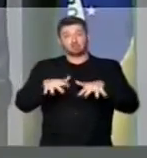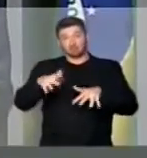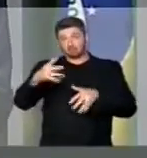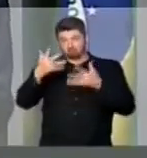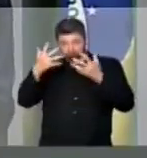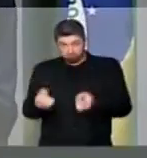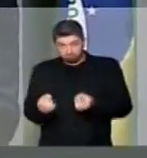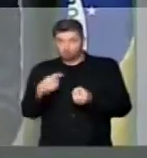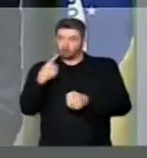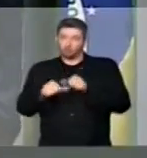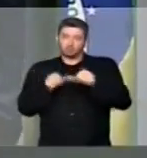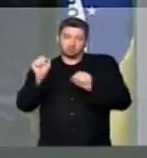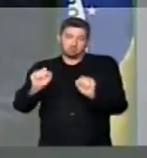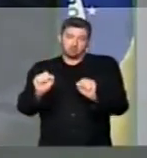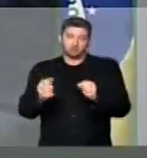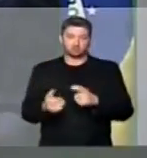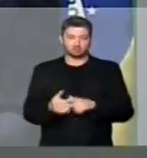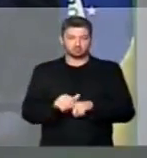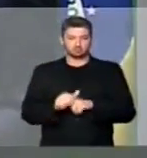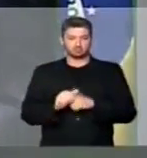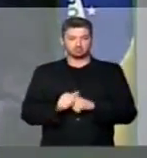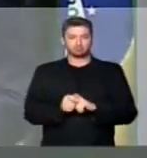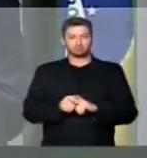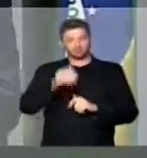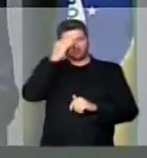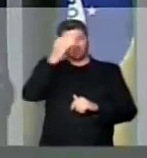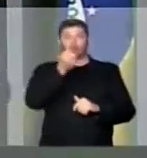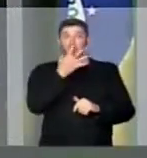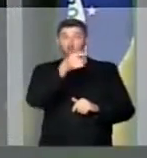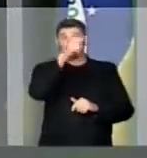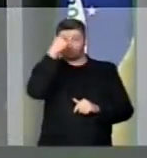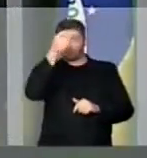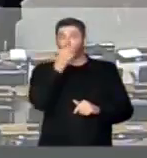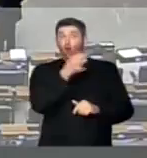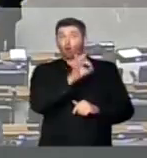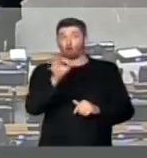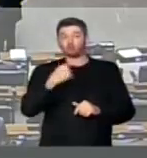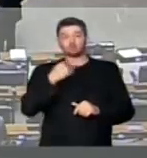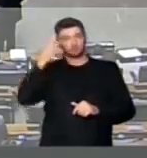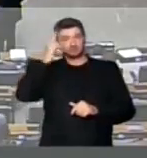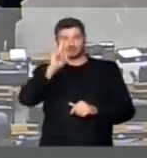entender, a gente faz a modificação. Eu agradeço, essa ideia é boa, porque eu não tinha conhecimento. Obrigado.